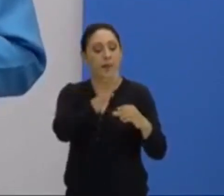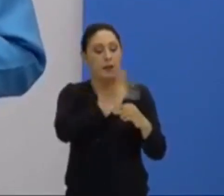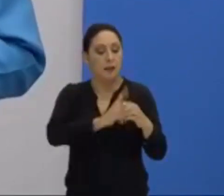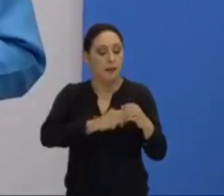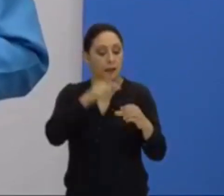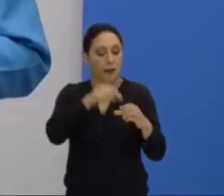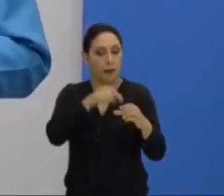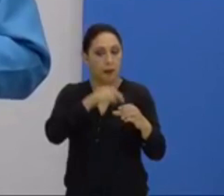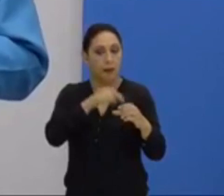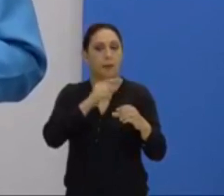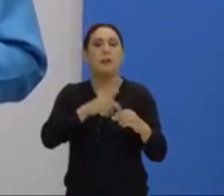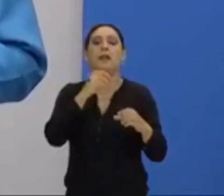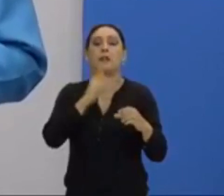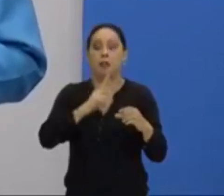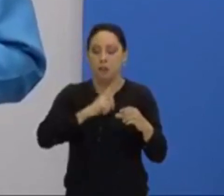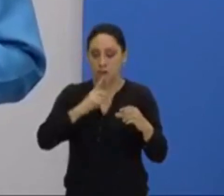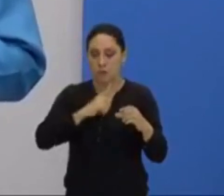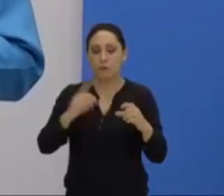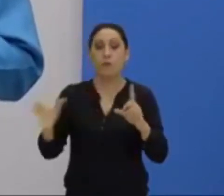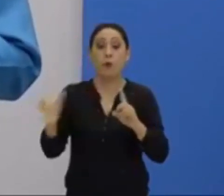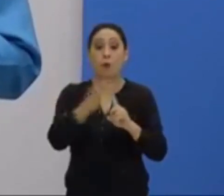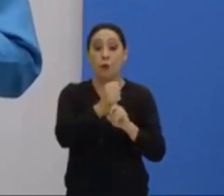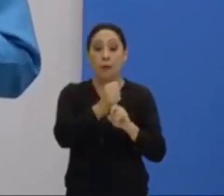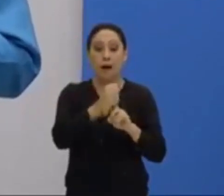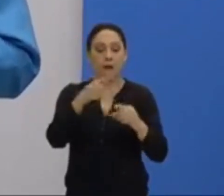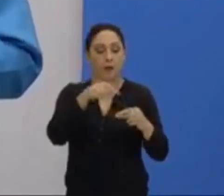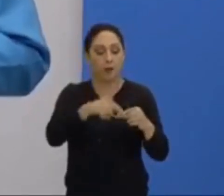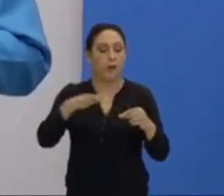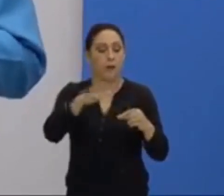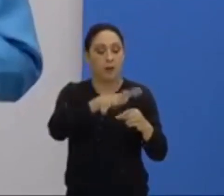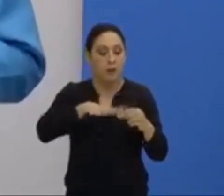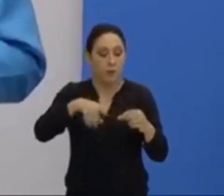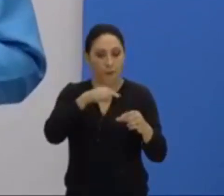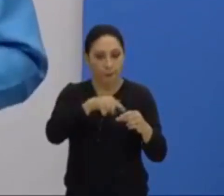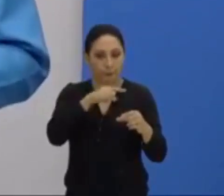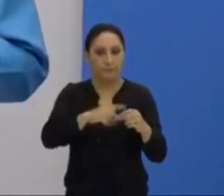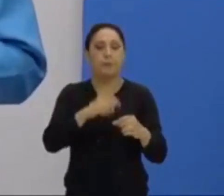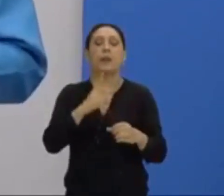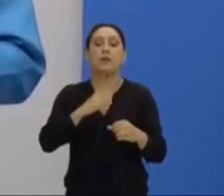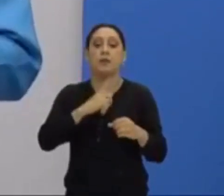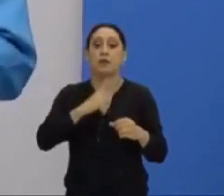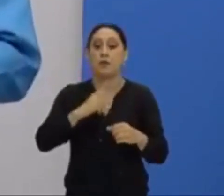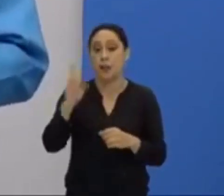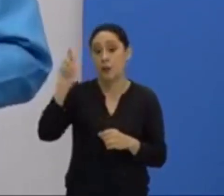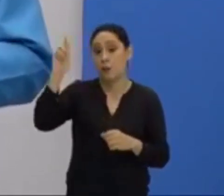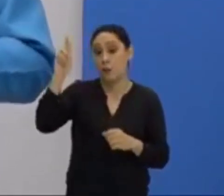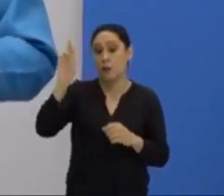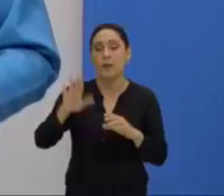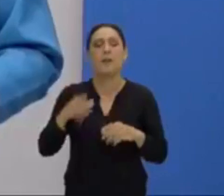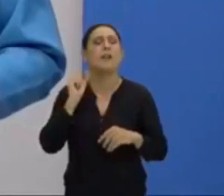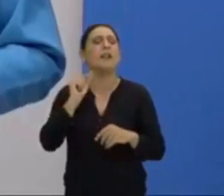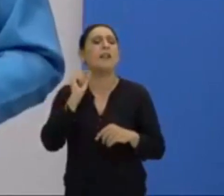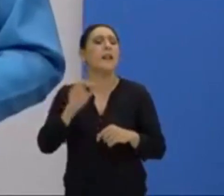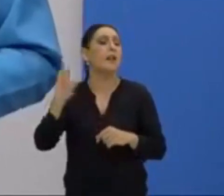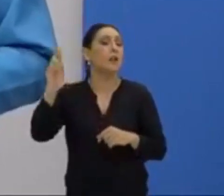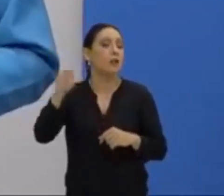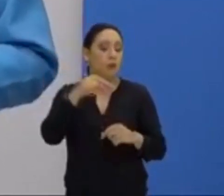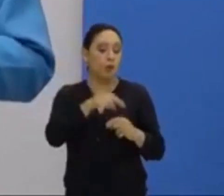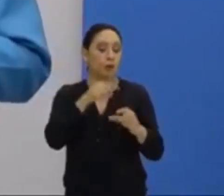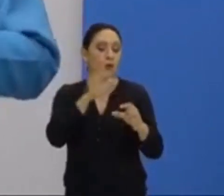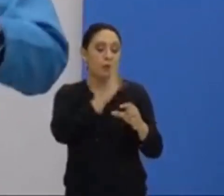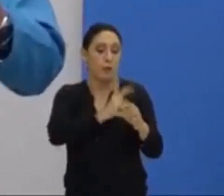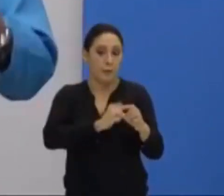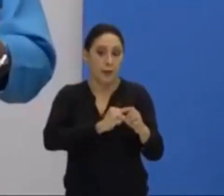território que já era ocupado. É um território que já tinha dono. E quem era o dono do território da